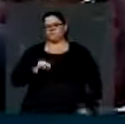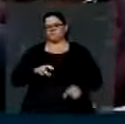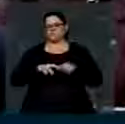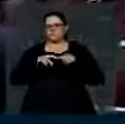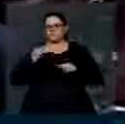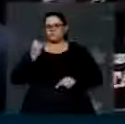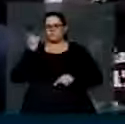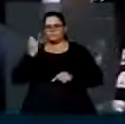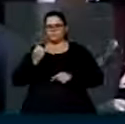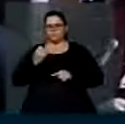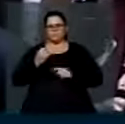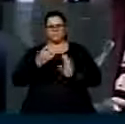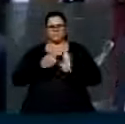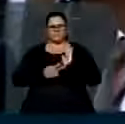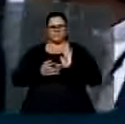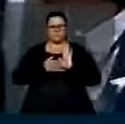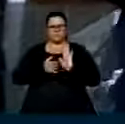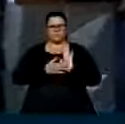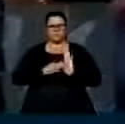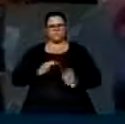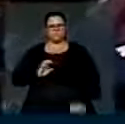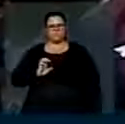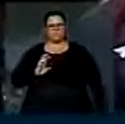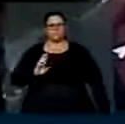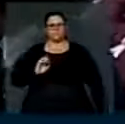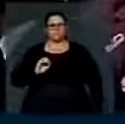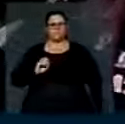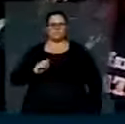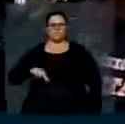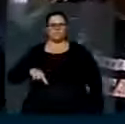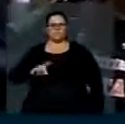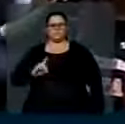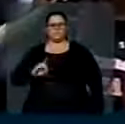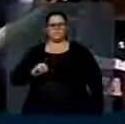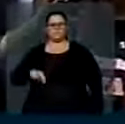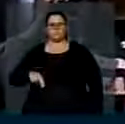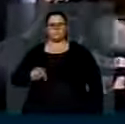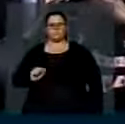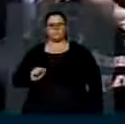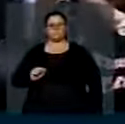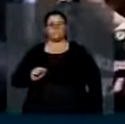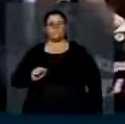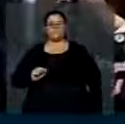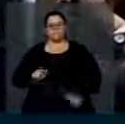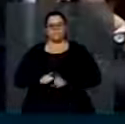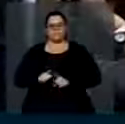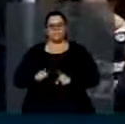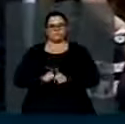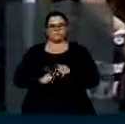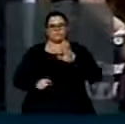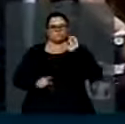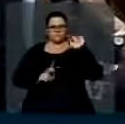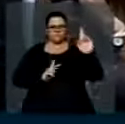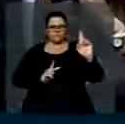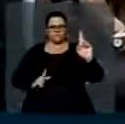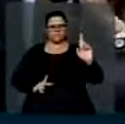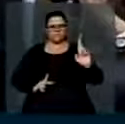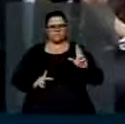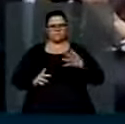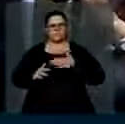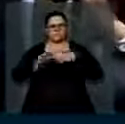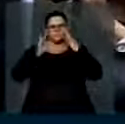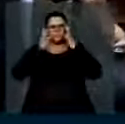parabenizar aqui a deputada Erundina e, mais uma vez, a posição firme de Vossa Excelência e também, Sr. Presidente, dizer aqui, trazer o meu